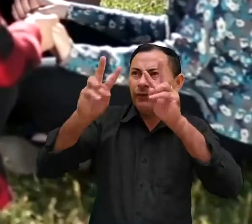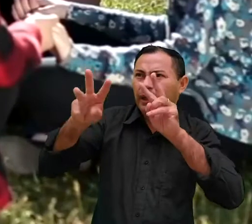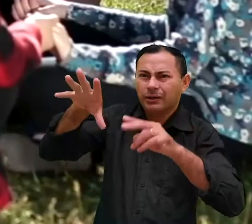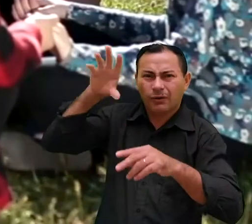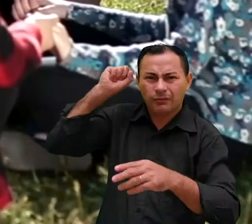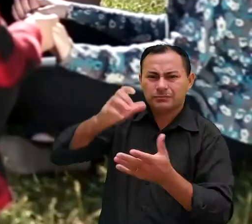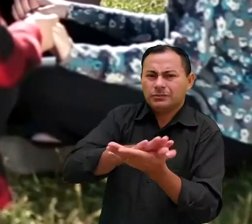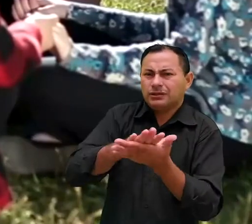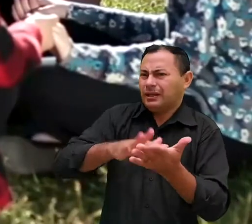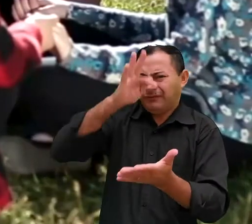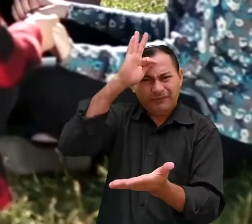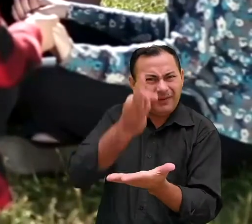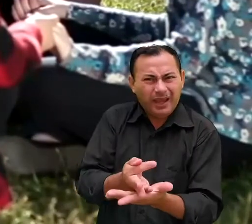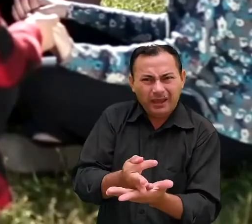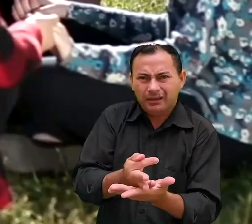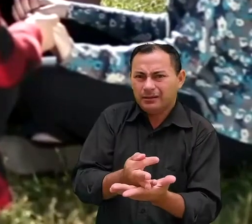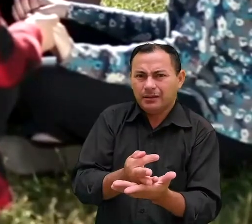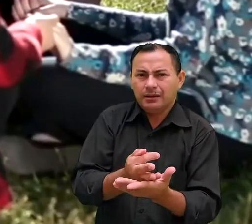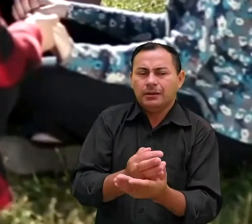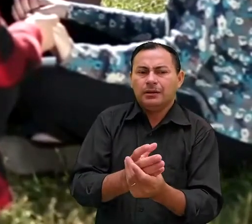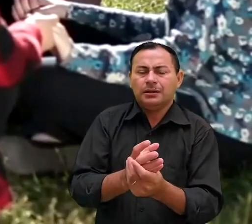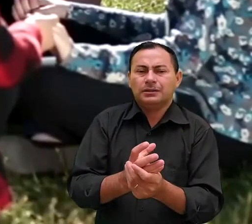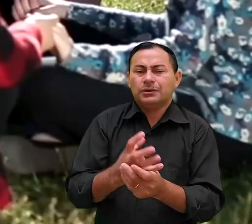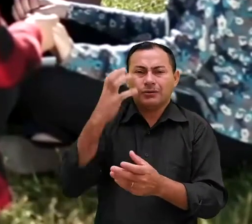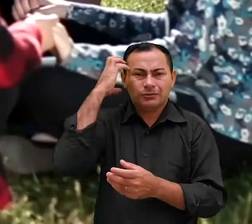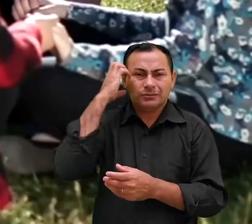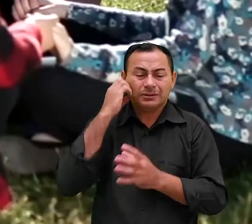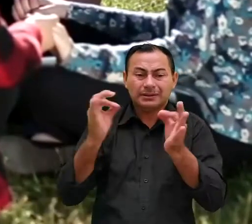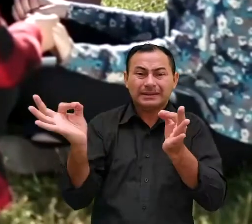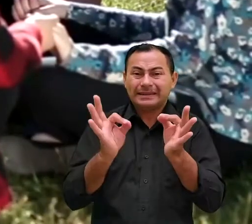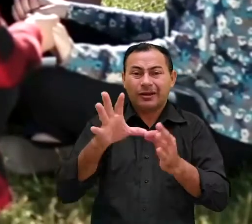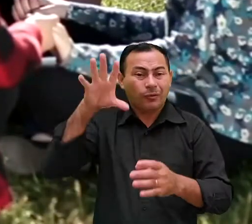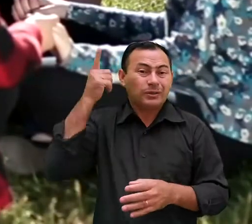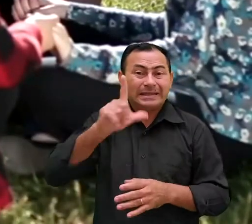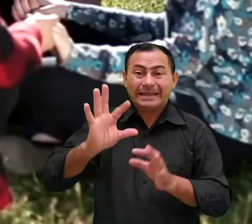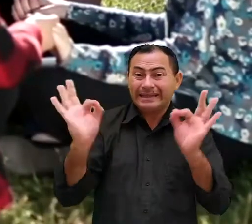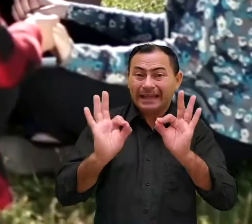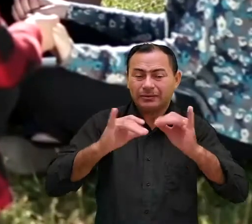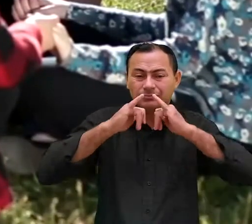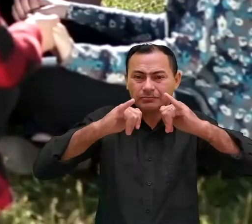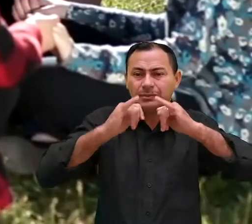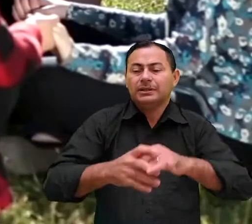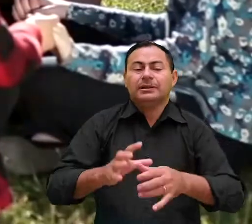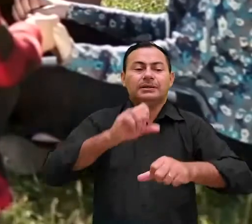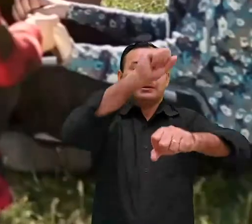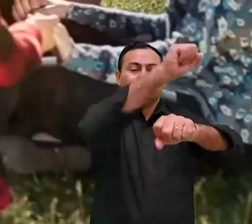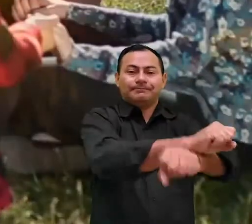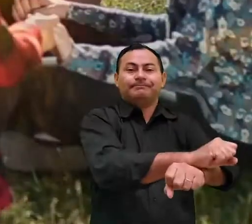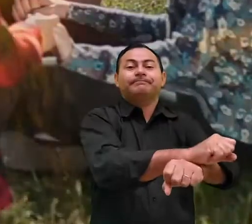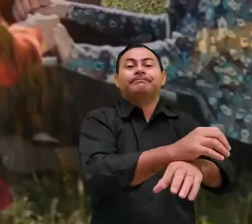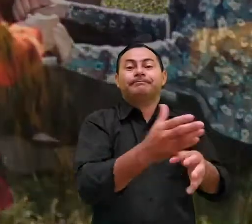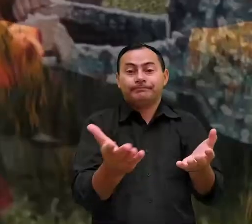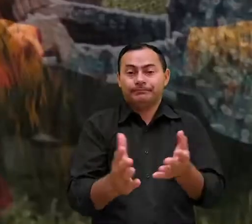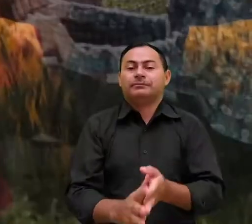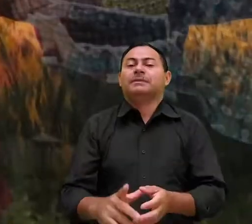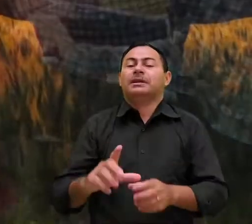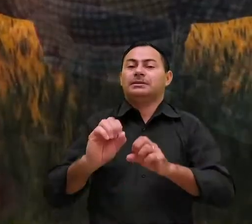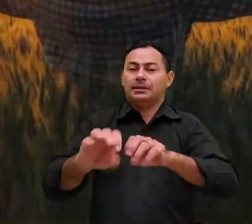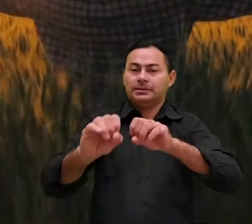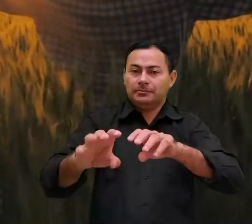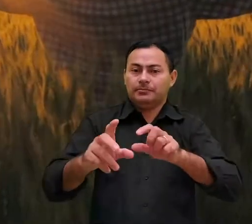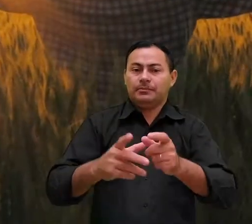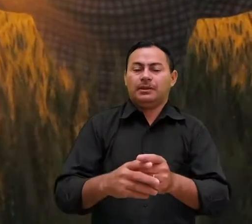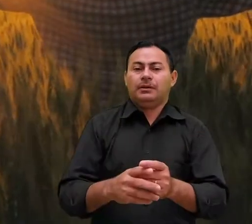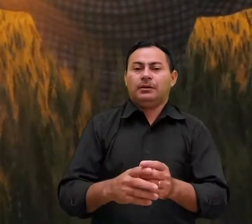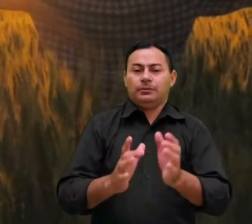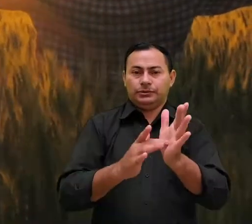os que a ouvem não têm fé além de não lucrarem nada com a pregação ainda são condenadas esse ensino